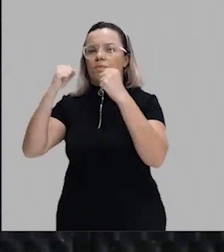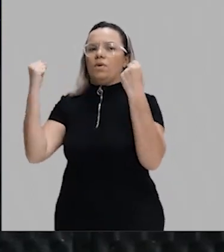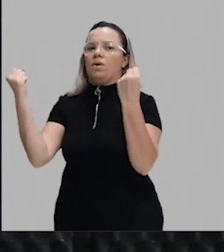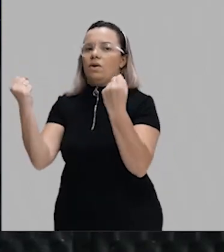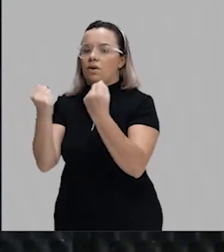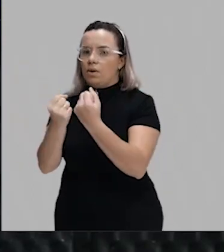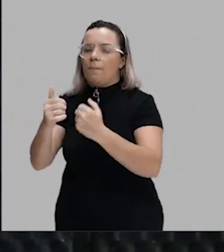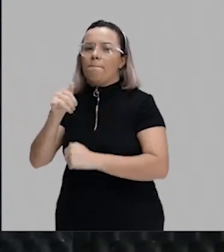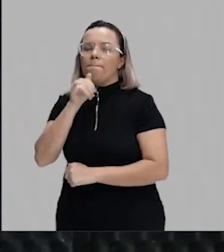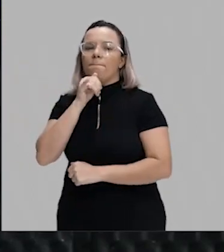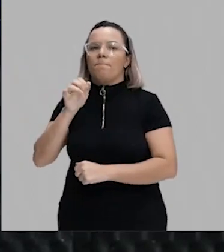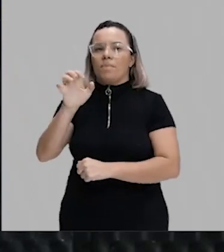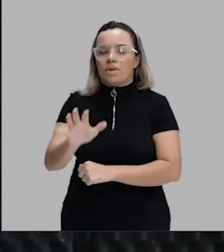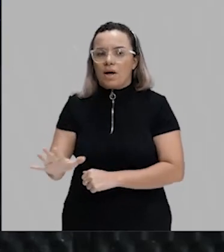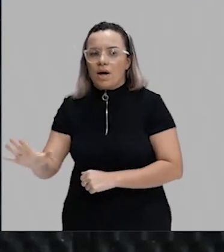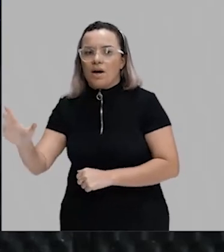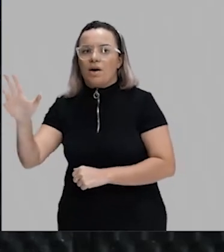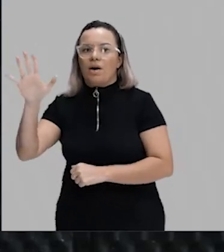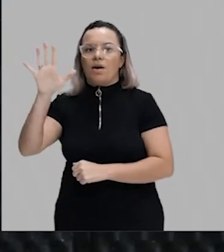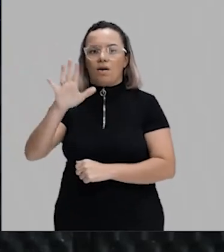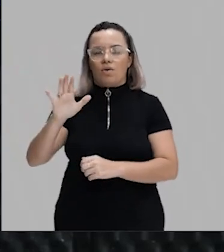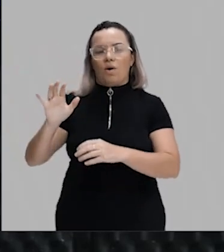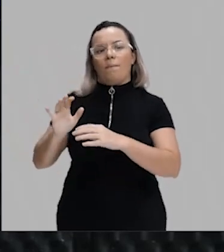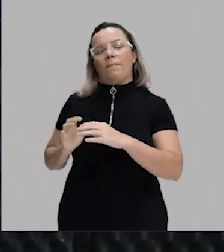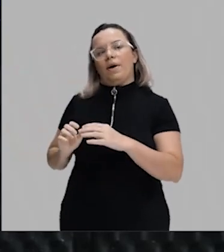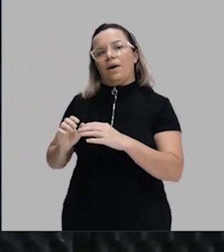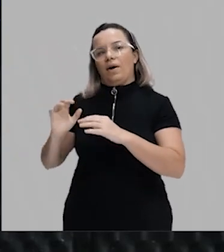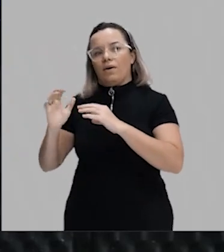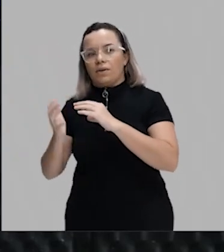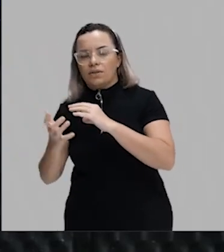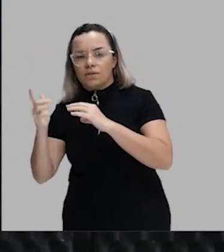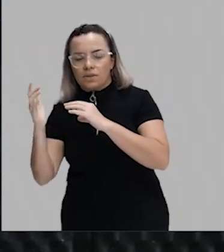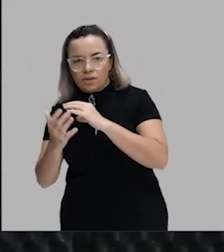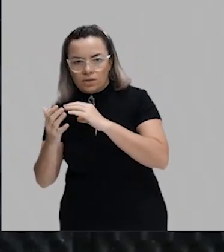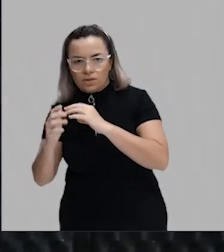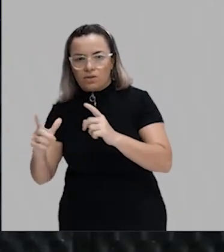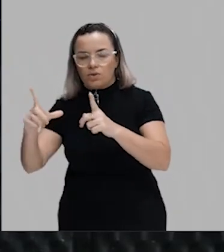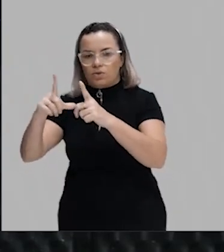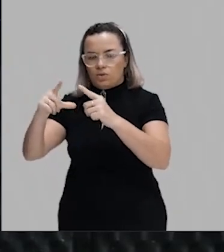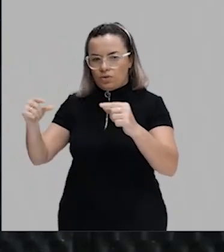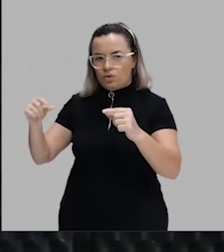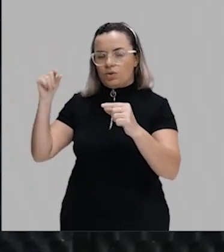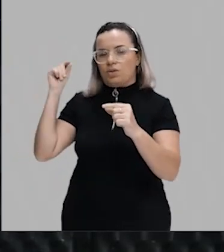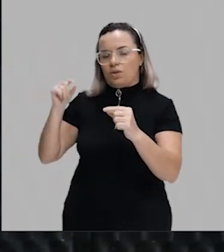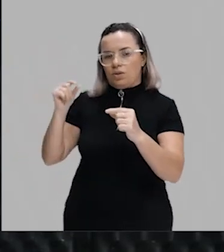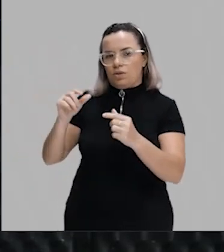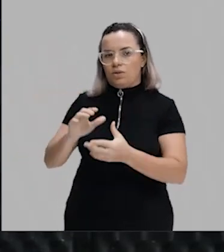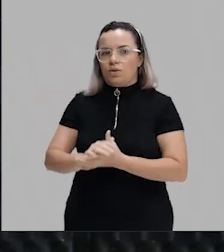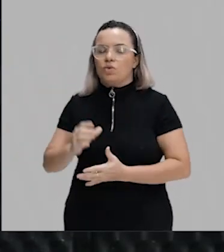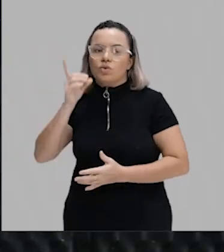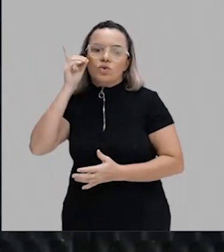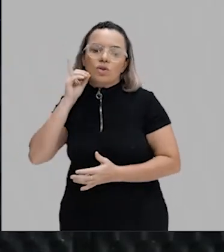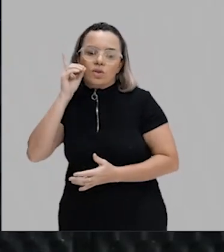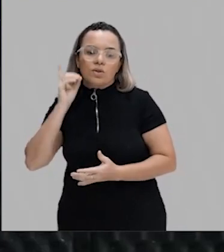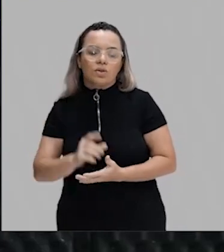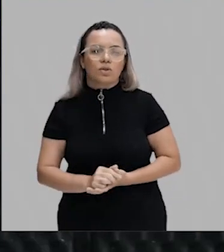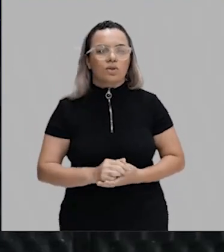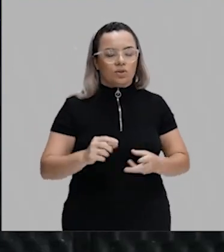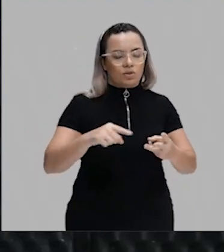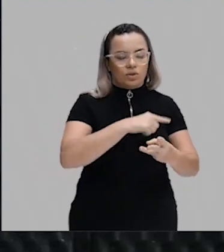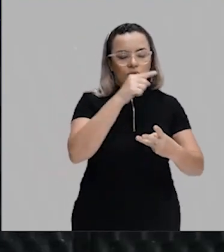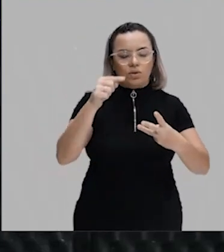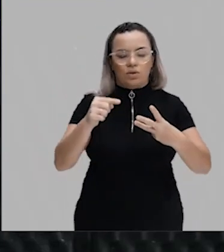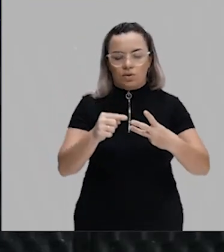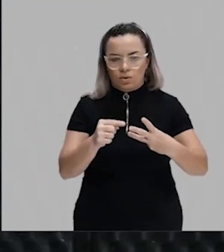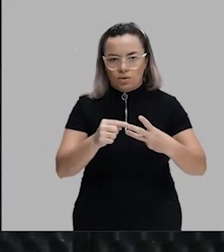Europa Ocidental, é o próprio Estados Unidos, é o Japão. São os países desenvolvidos, aquela referência. No segundo plano, nós temos